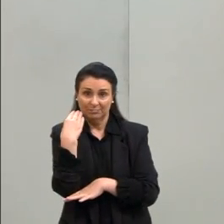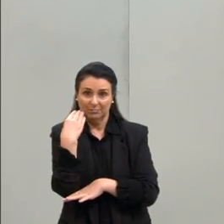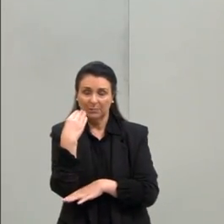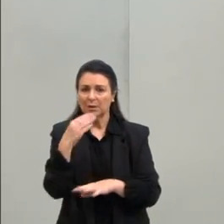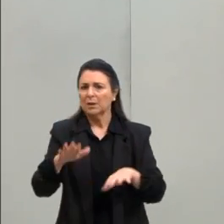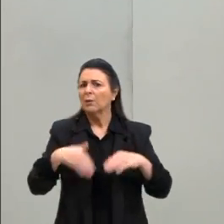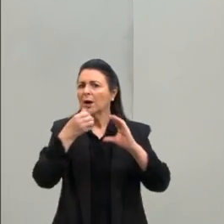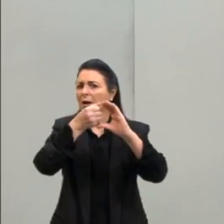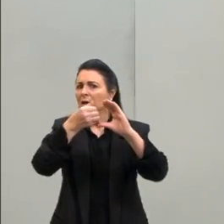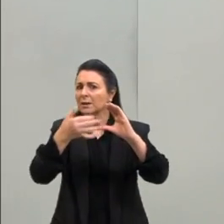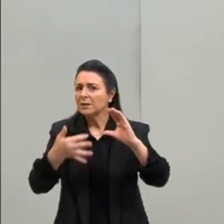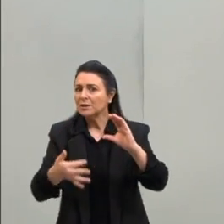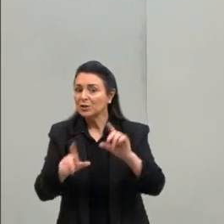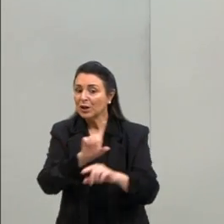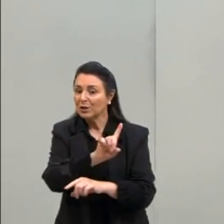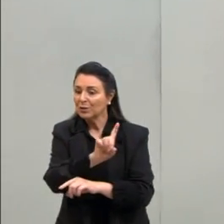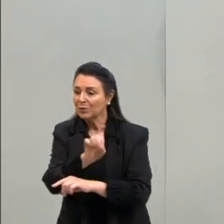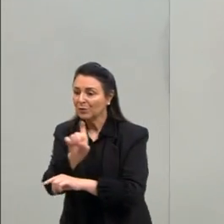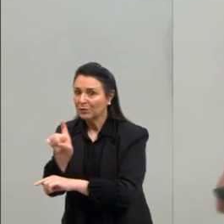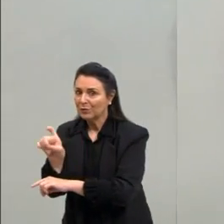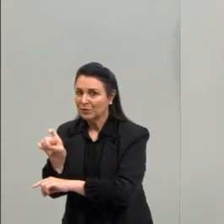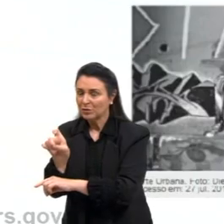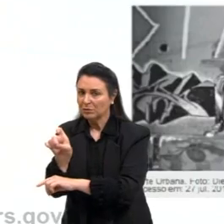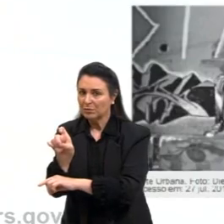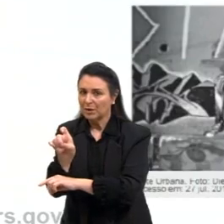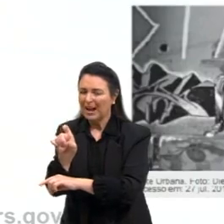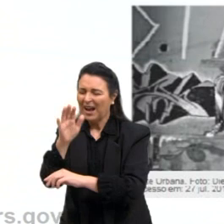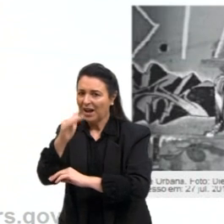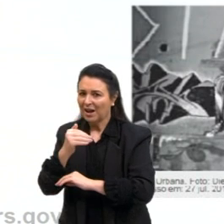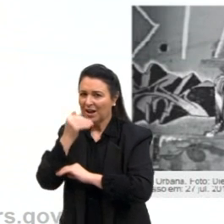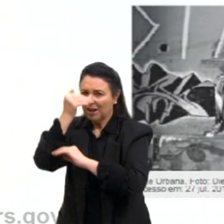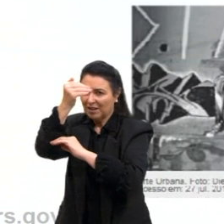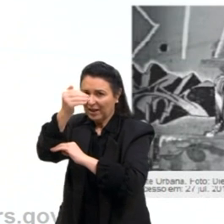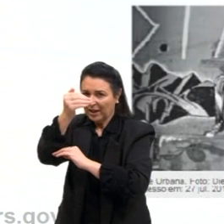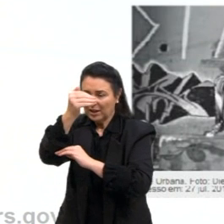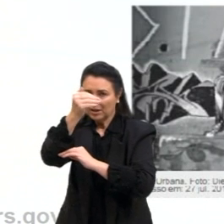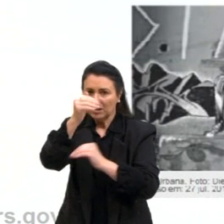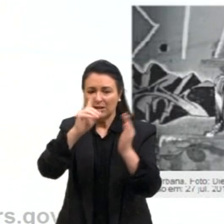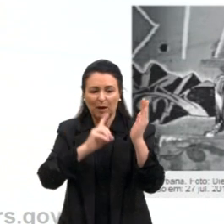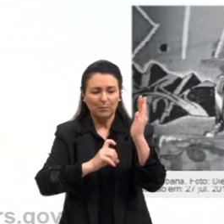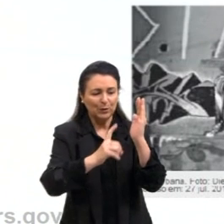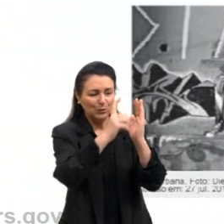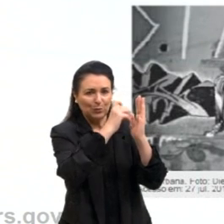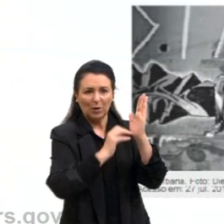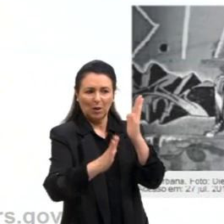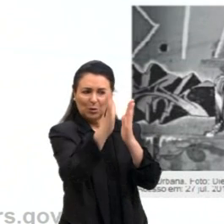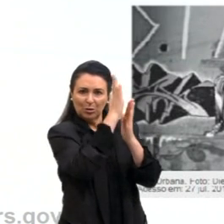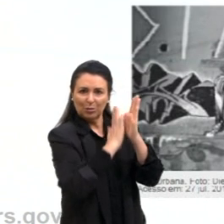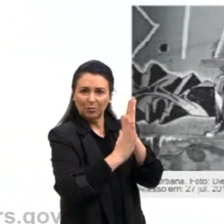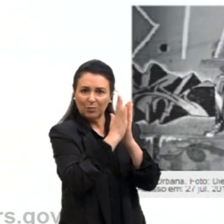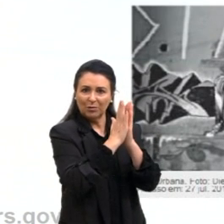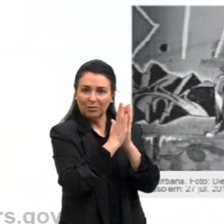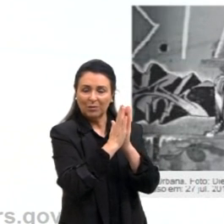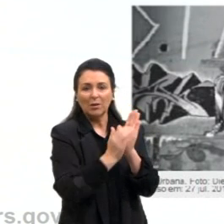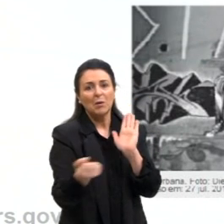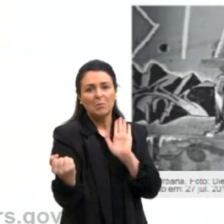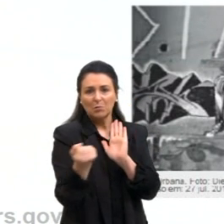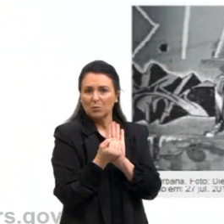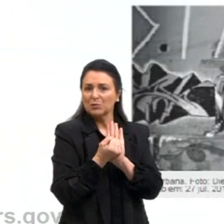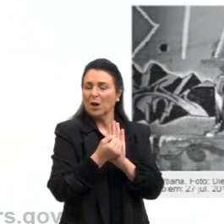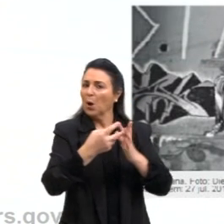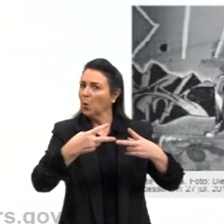característica do grafite então? Para além da pintura no muro com spray, também registrar cenas da